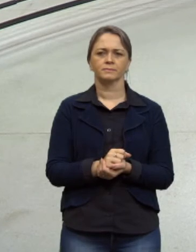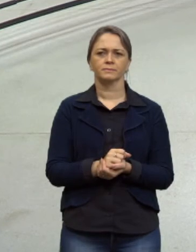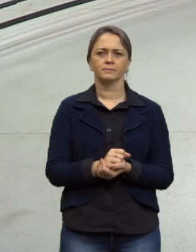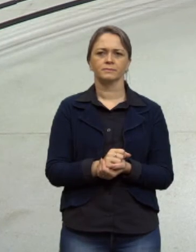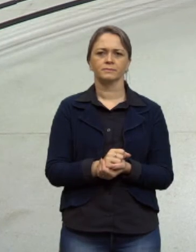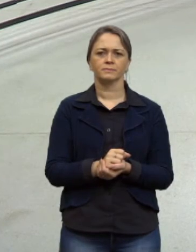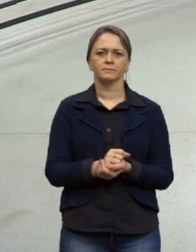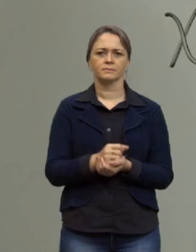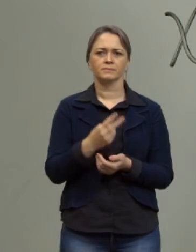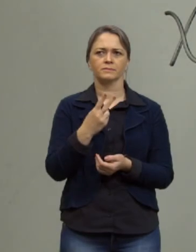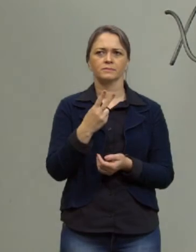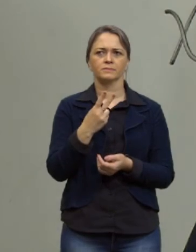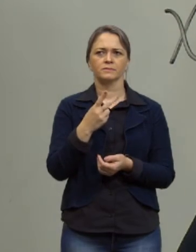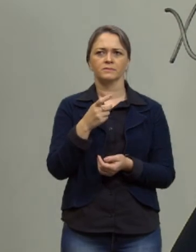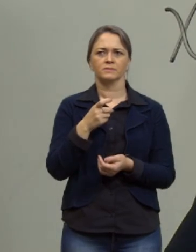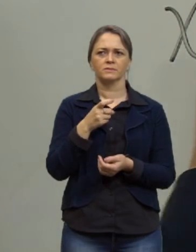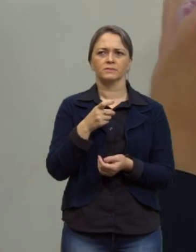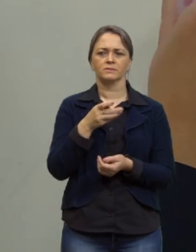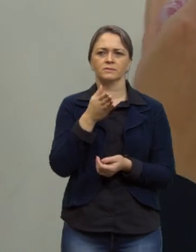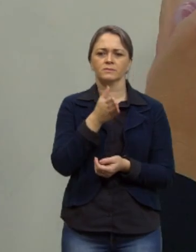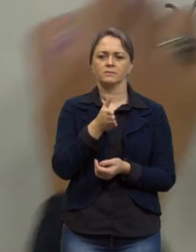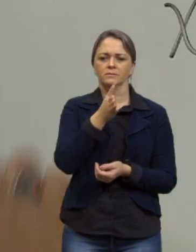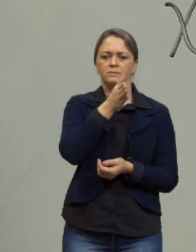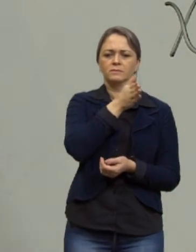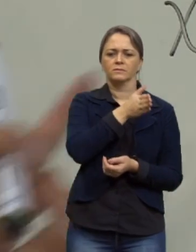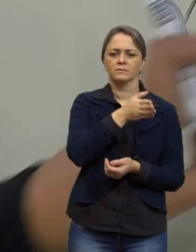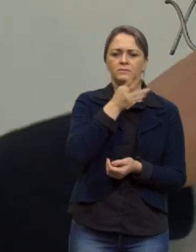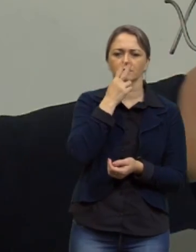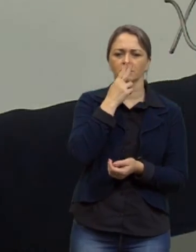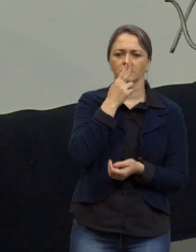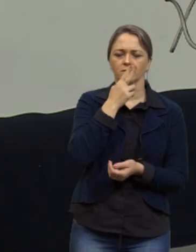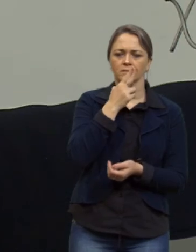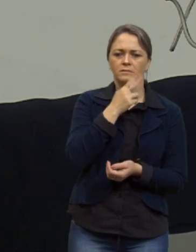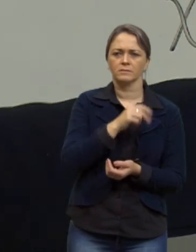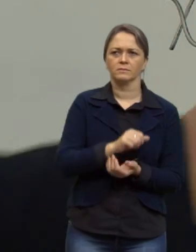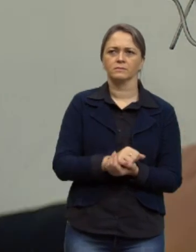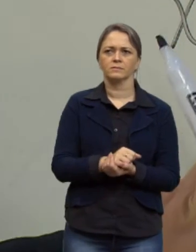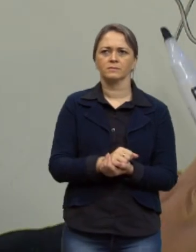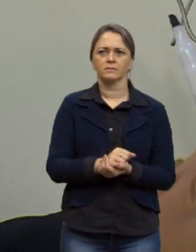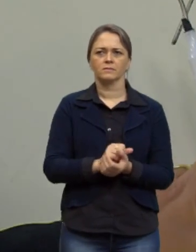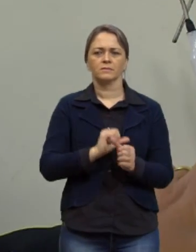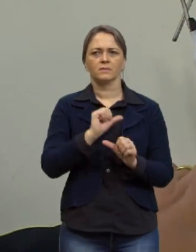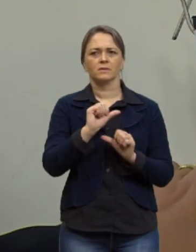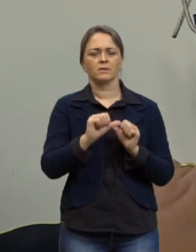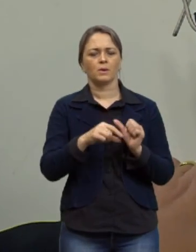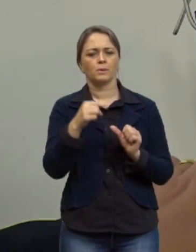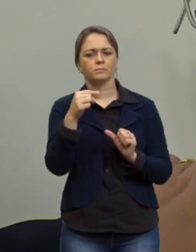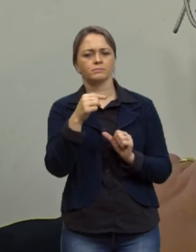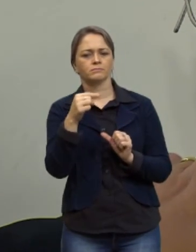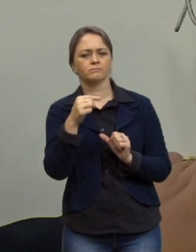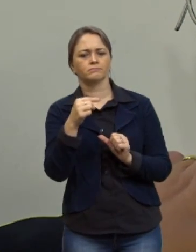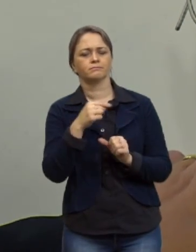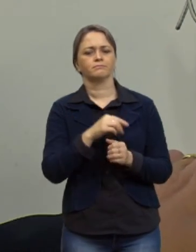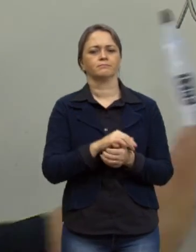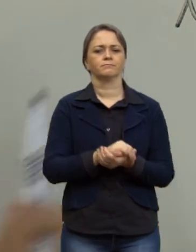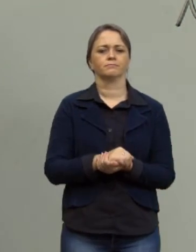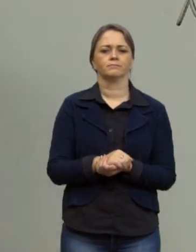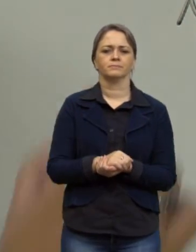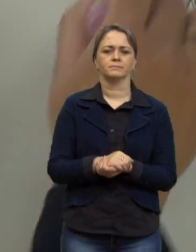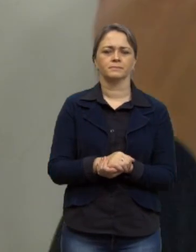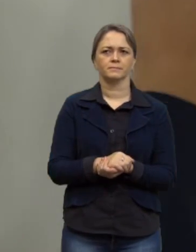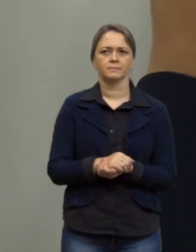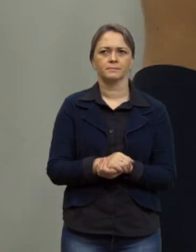esse 2x eu trouxe para antes o sinal de igualdade como ele está somando veio subtraindo certo